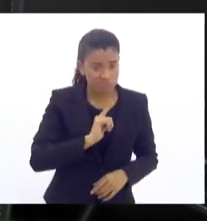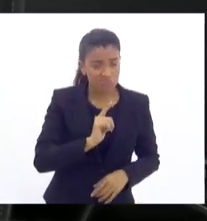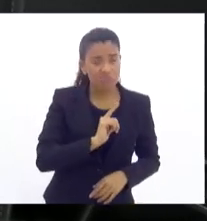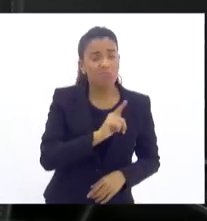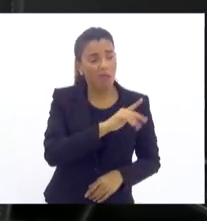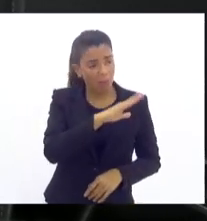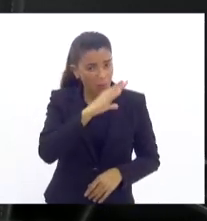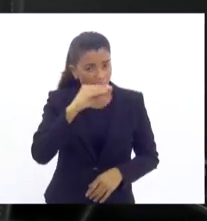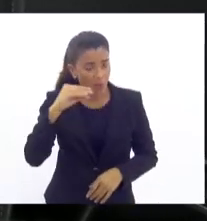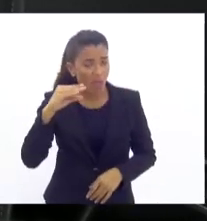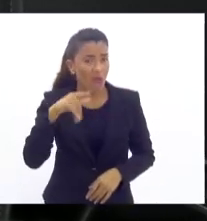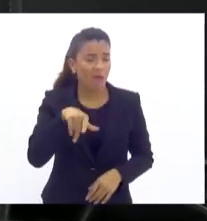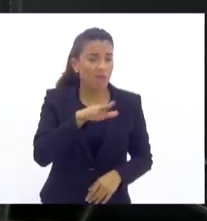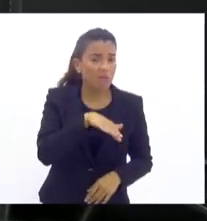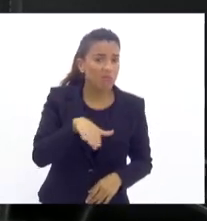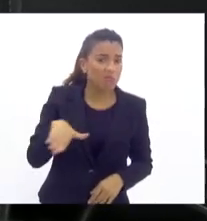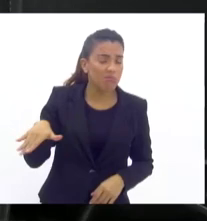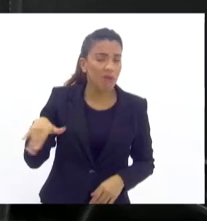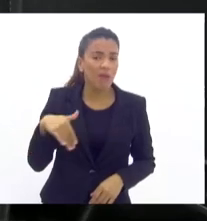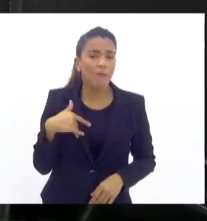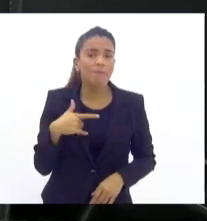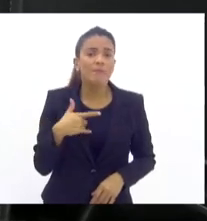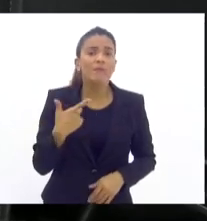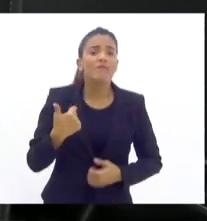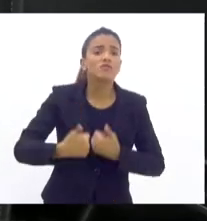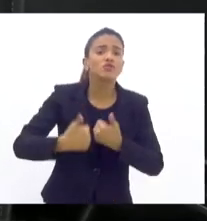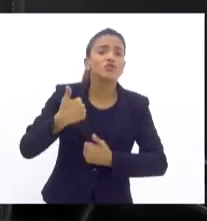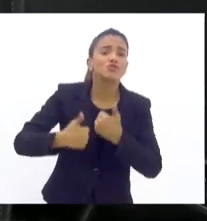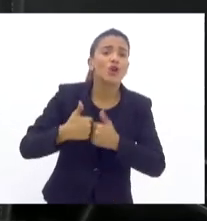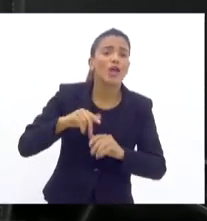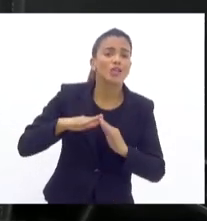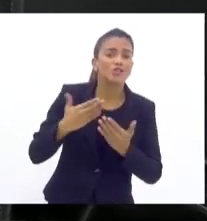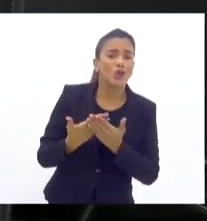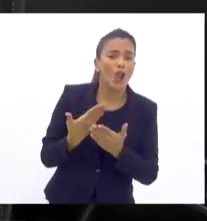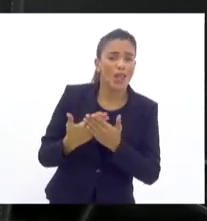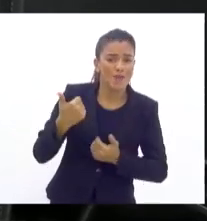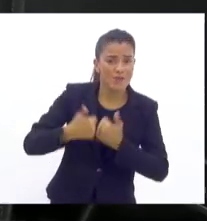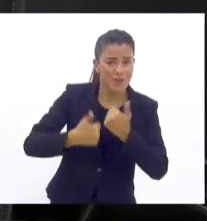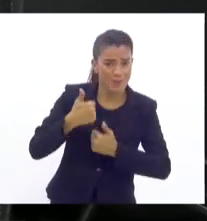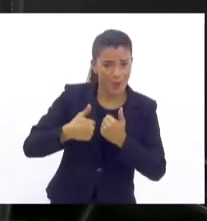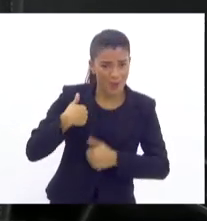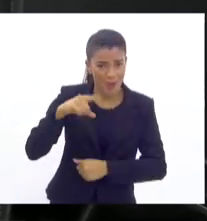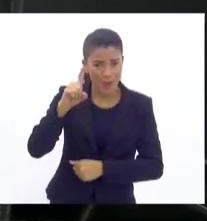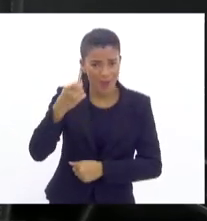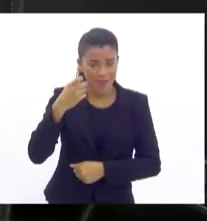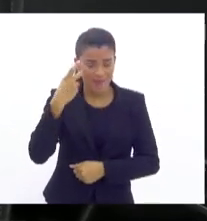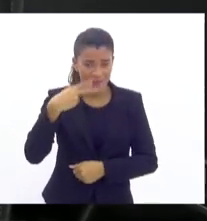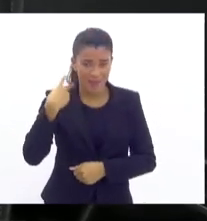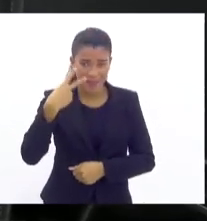Moleques, garotos, muitos deles jogaram na minha escolinha de futebol quando eu estava vereador.